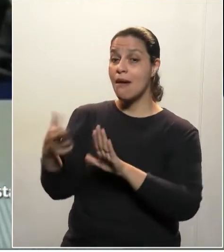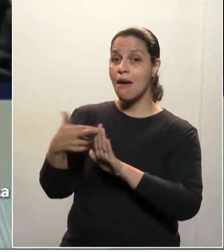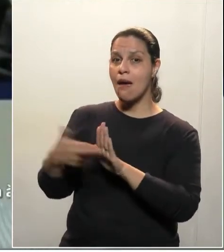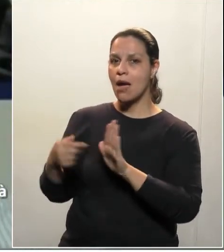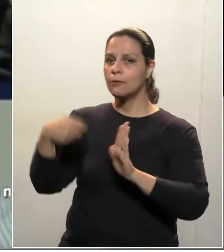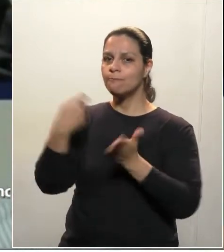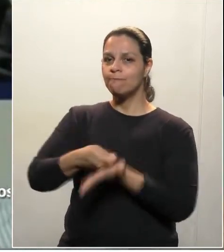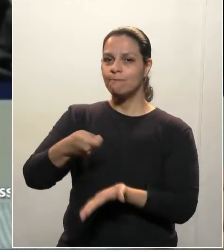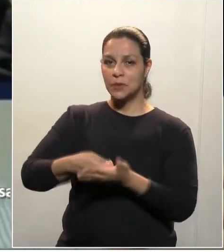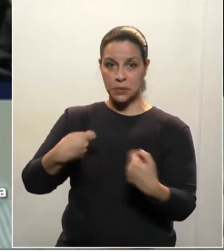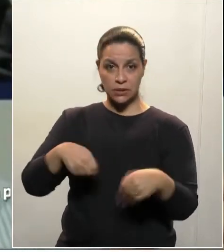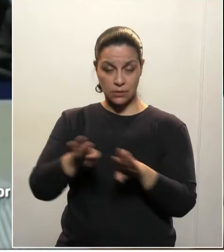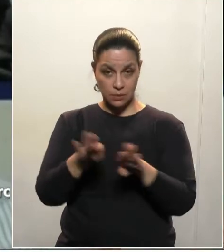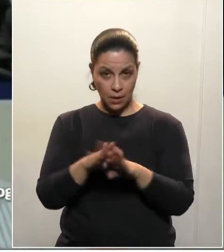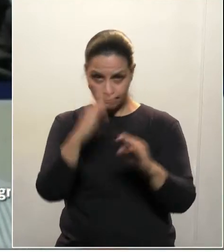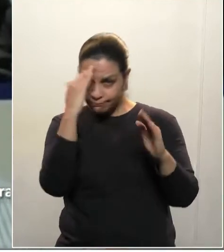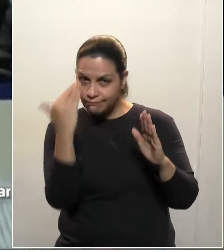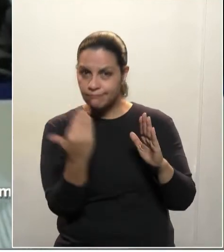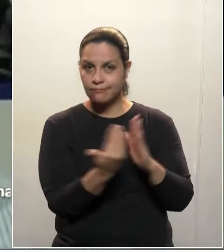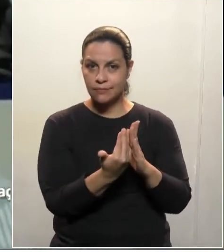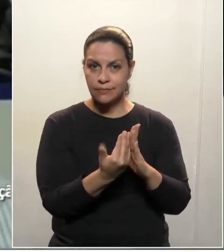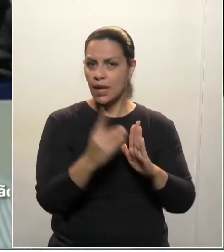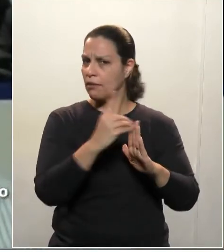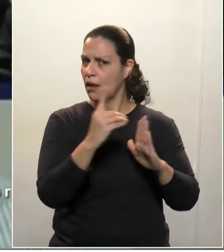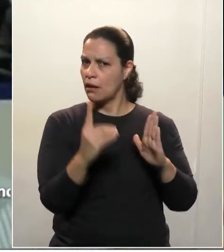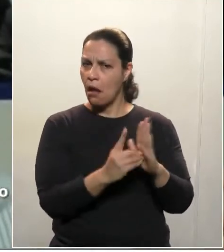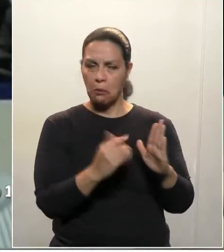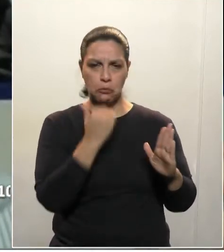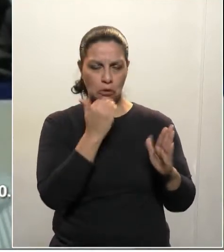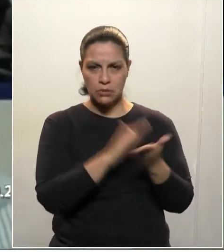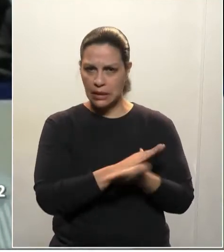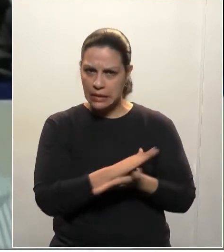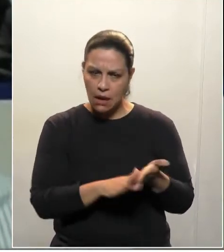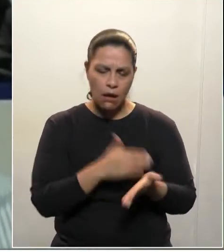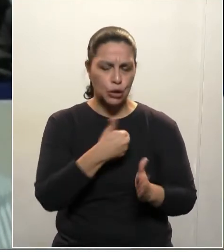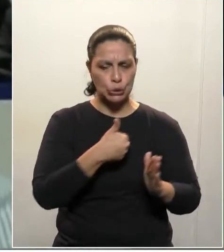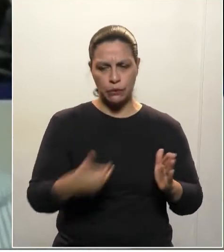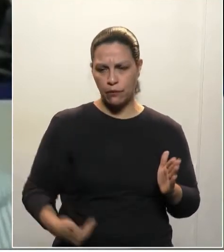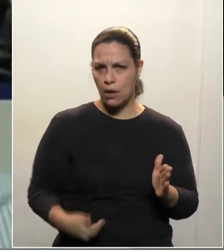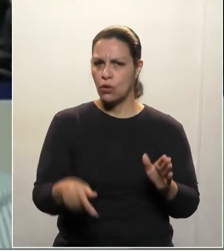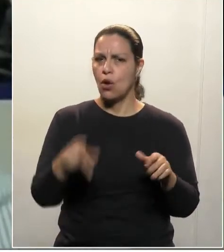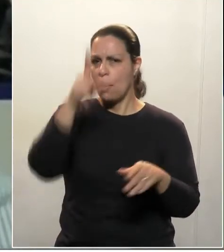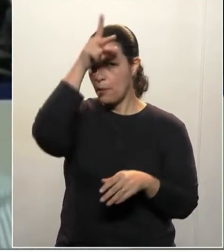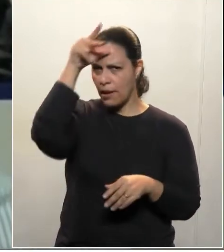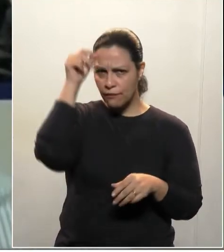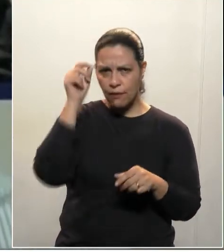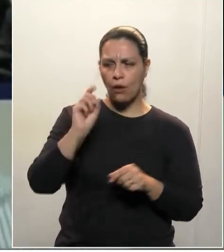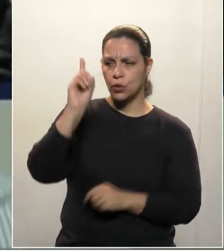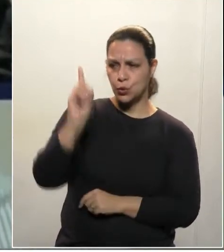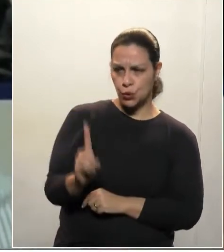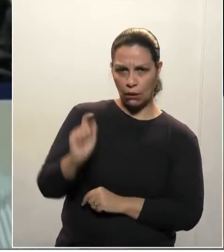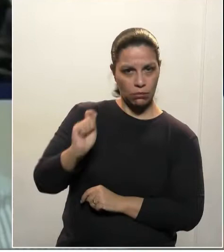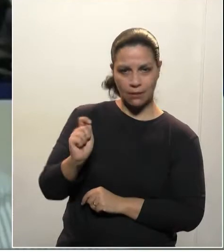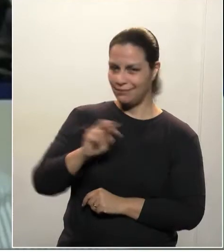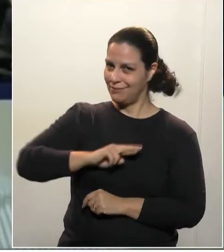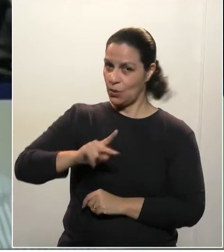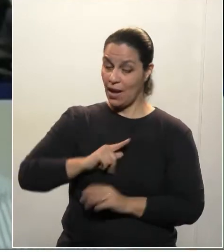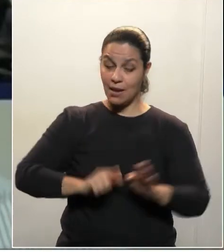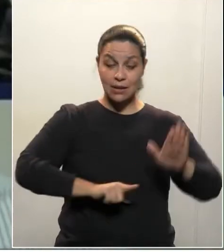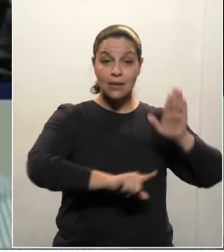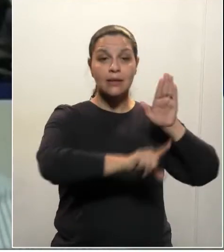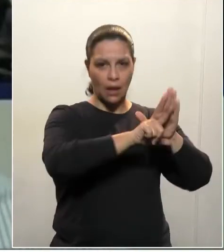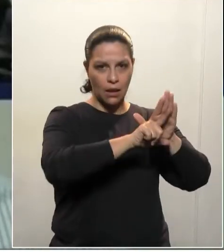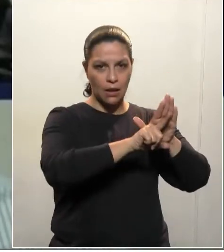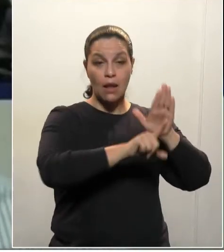do que isso. Não são decretos do presidente, do governador, do prefeito que cria direitos e obrigações. Só a lei.